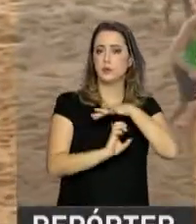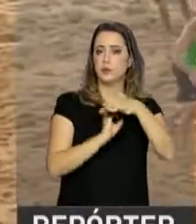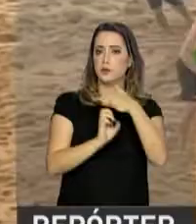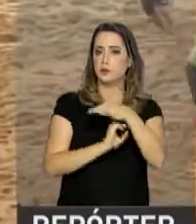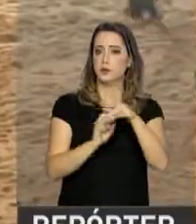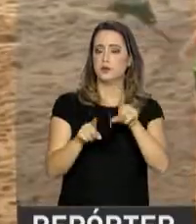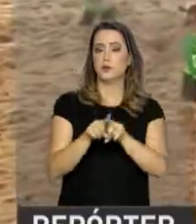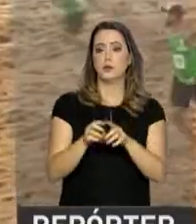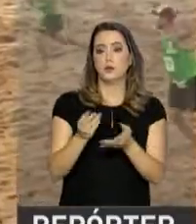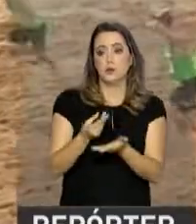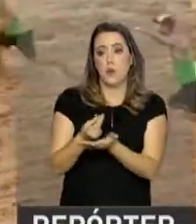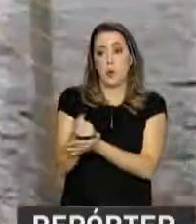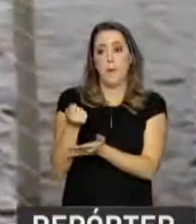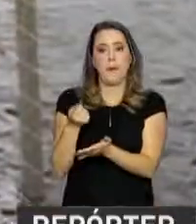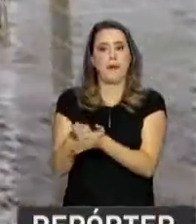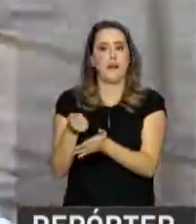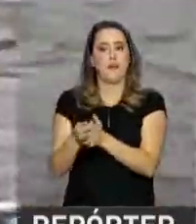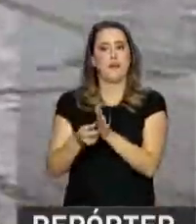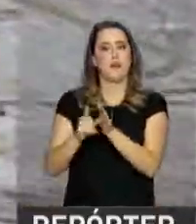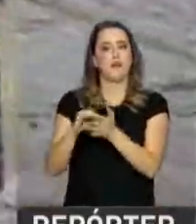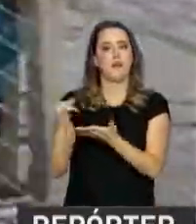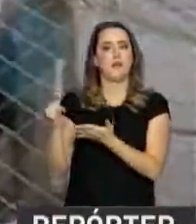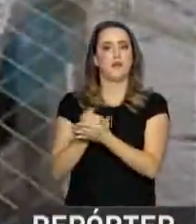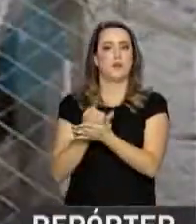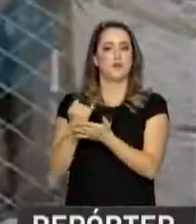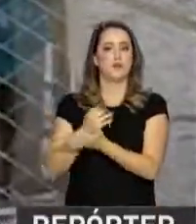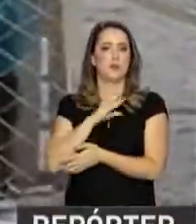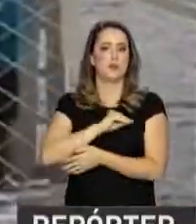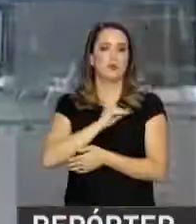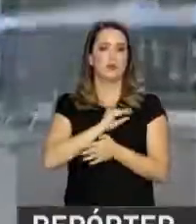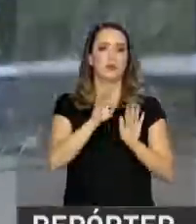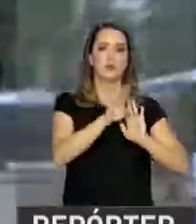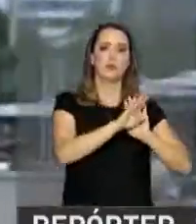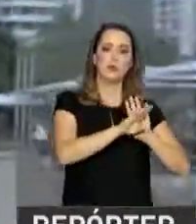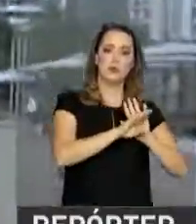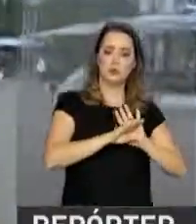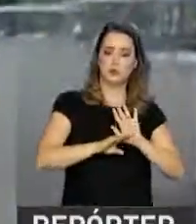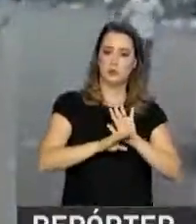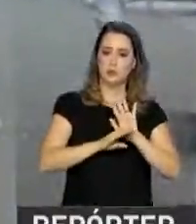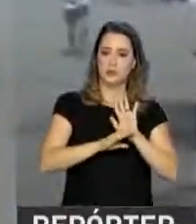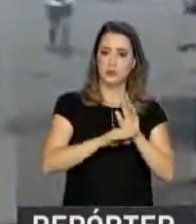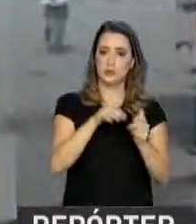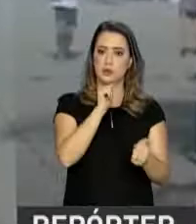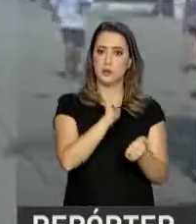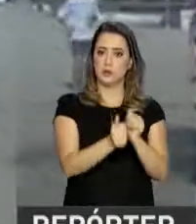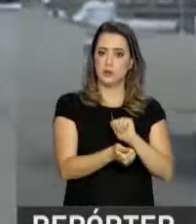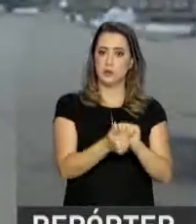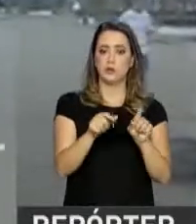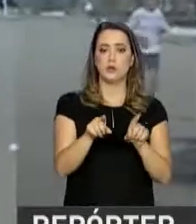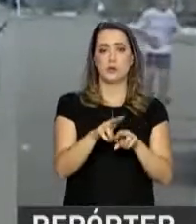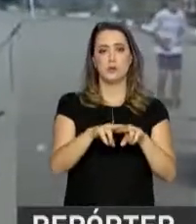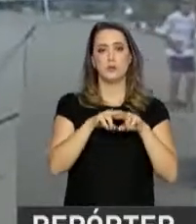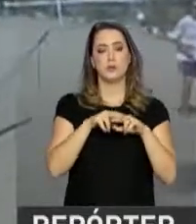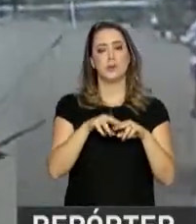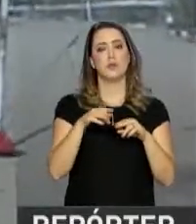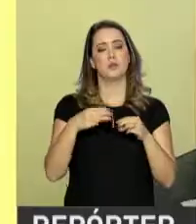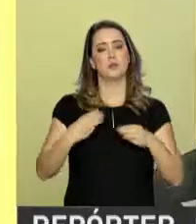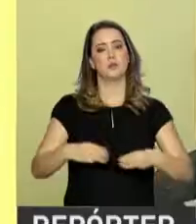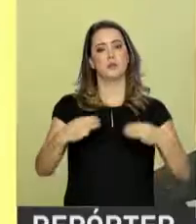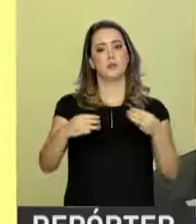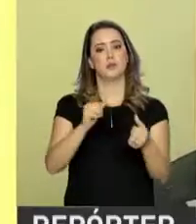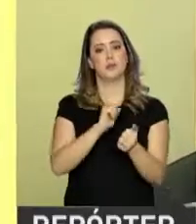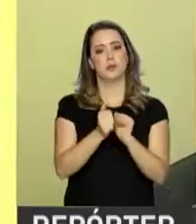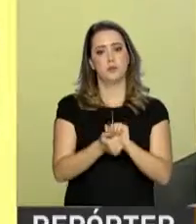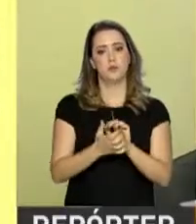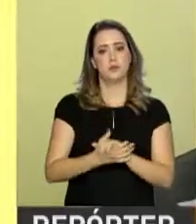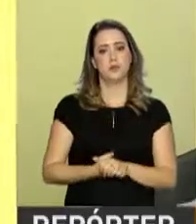destinem parte do que pagariam de imposto de renda em projetos esportivos aprovados pelo Ministério do Esporte. Para